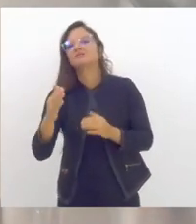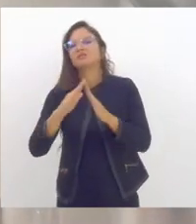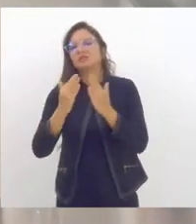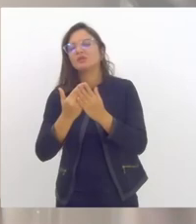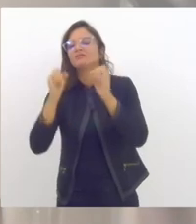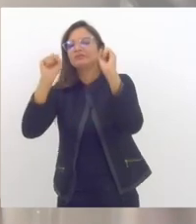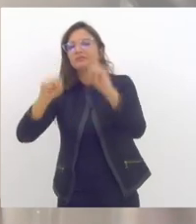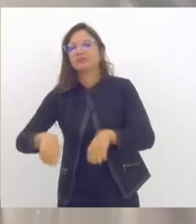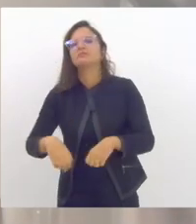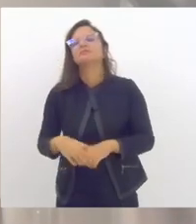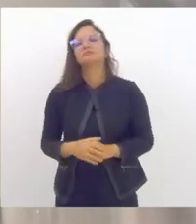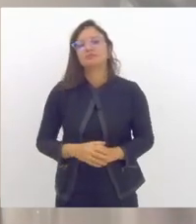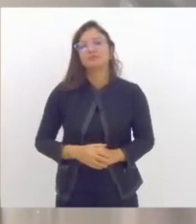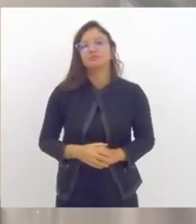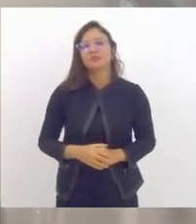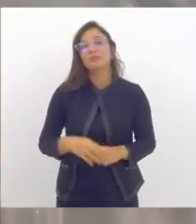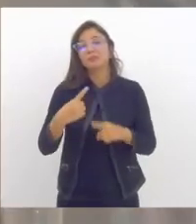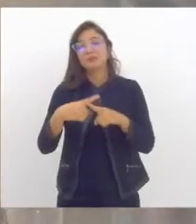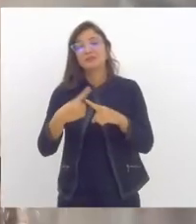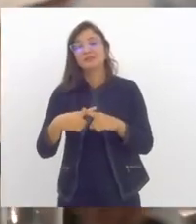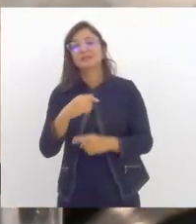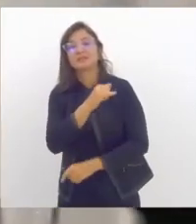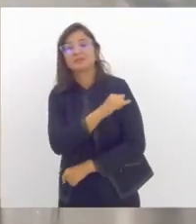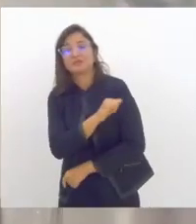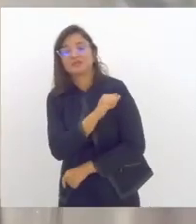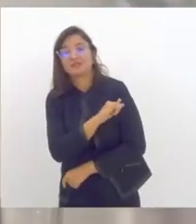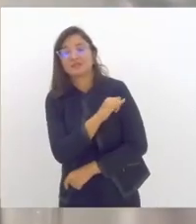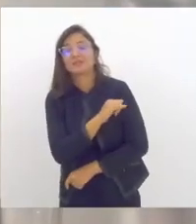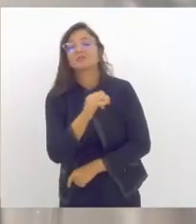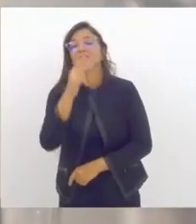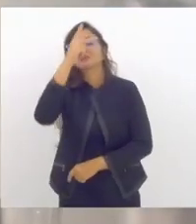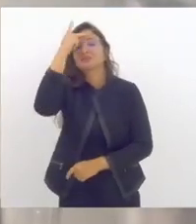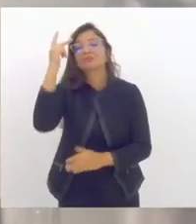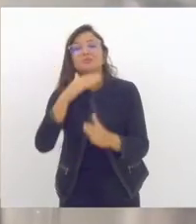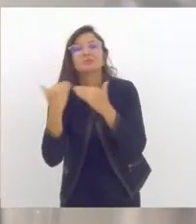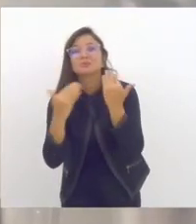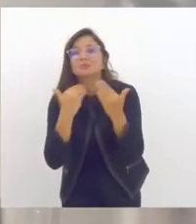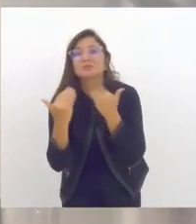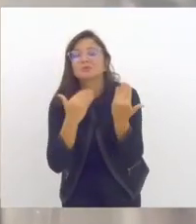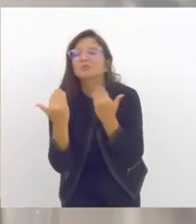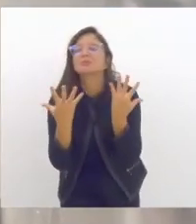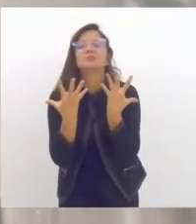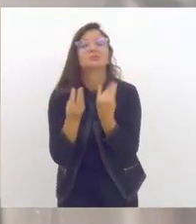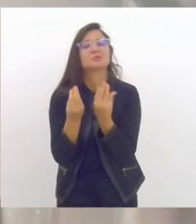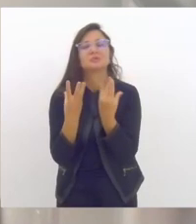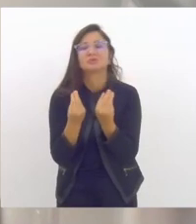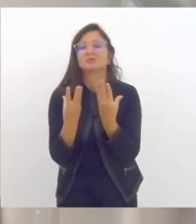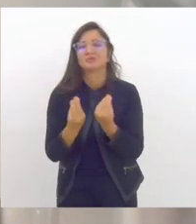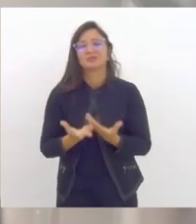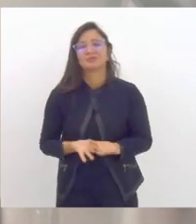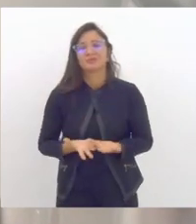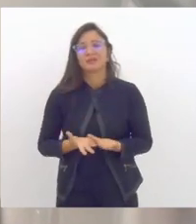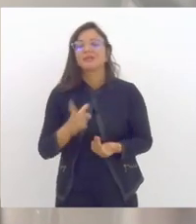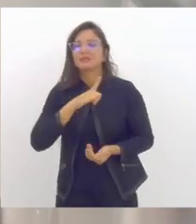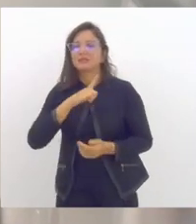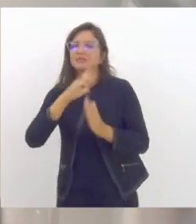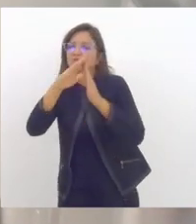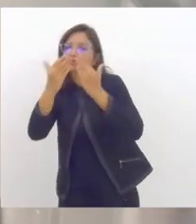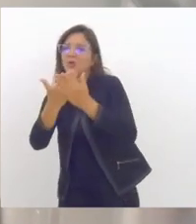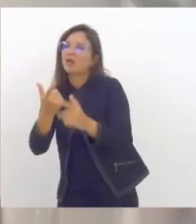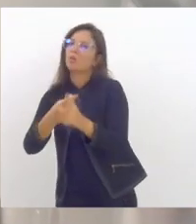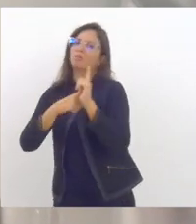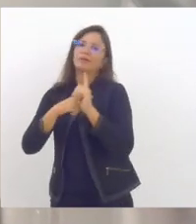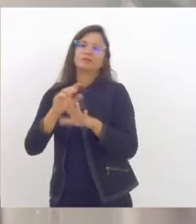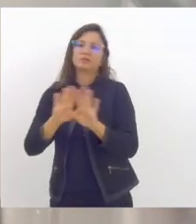de morte, pelo tamanho da sua população, teve nessa medida de suspensão das aulas uma atividade